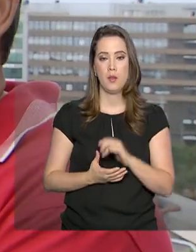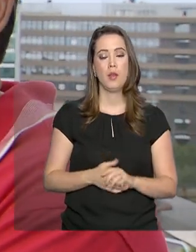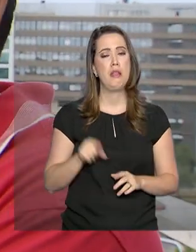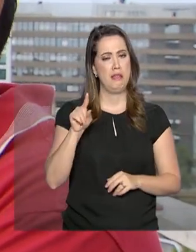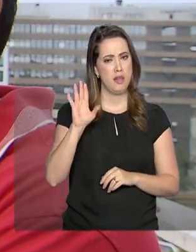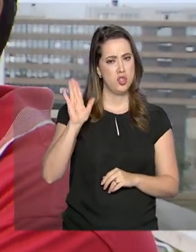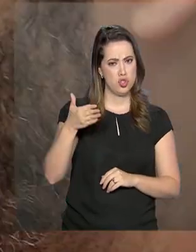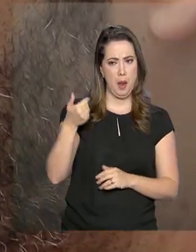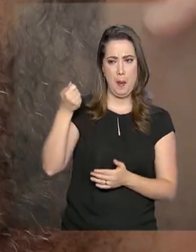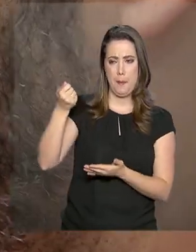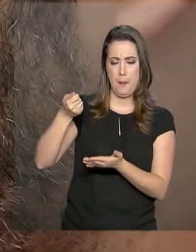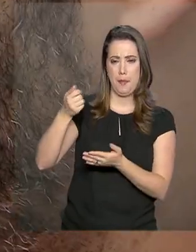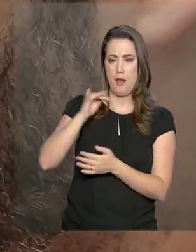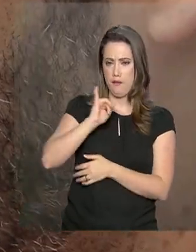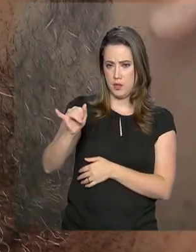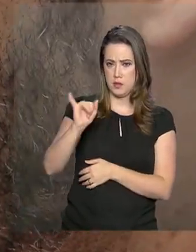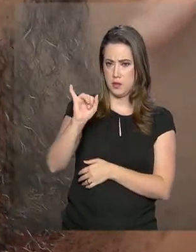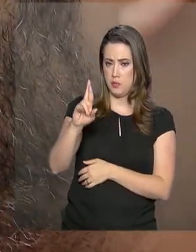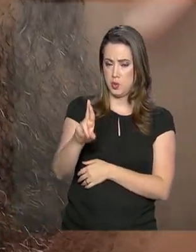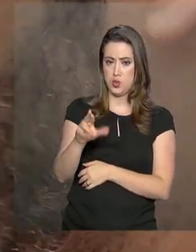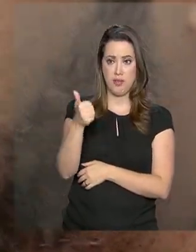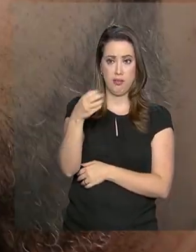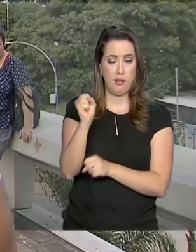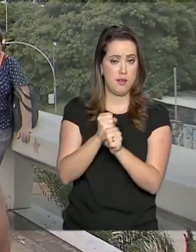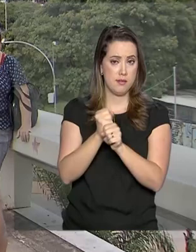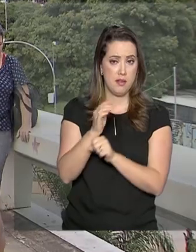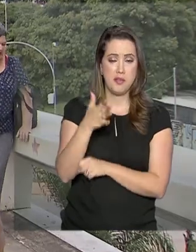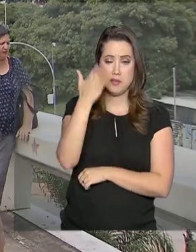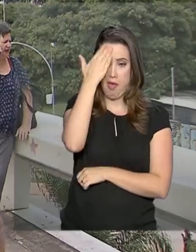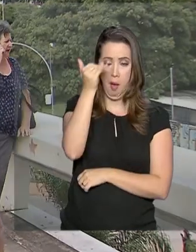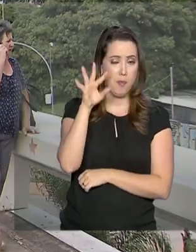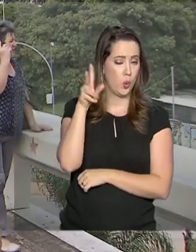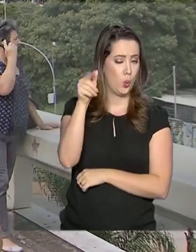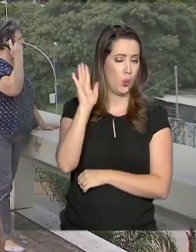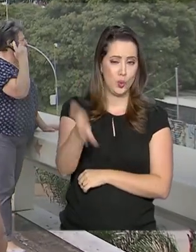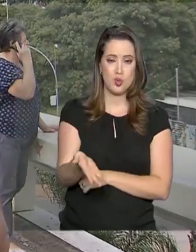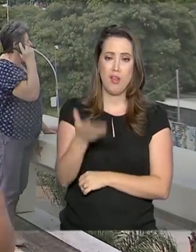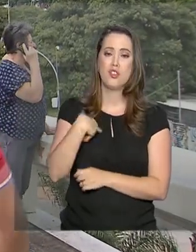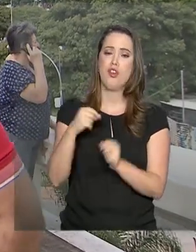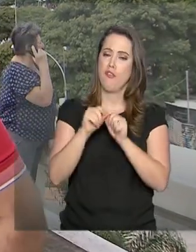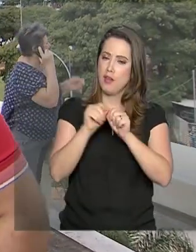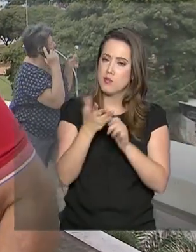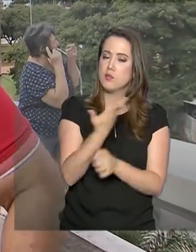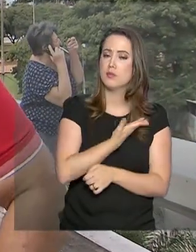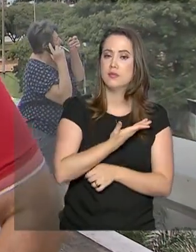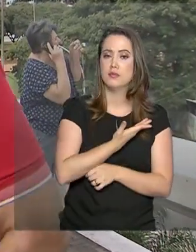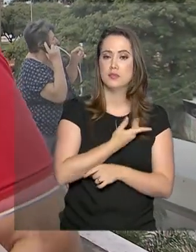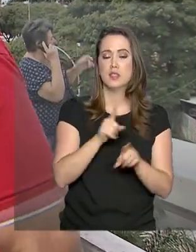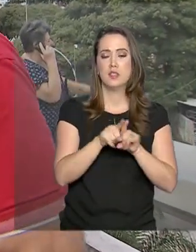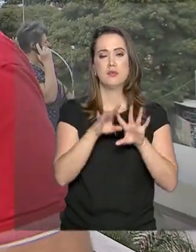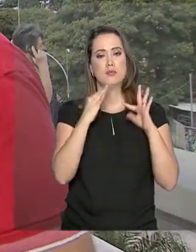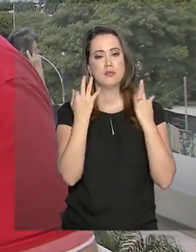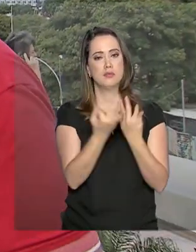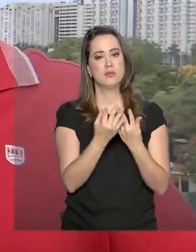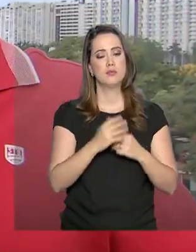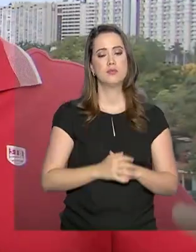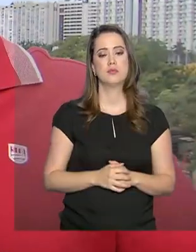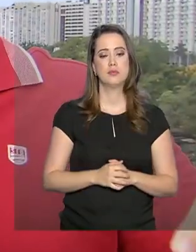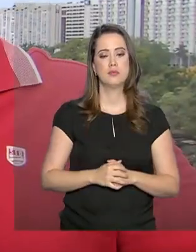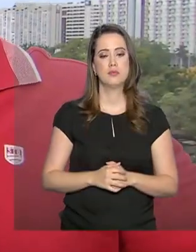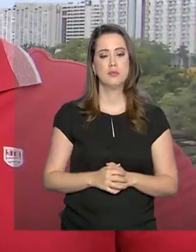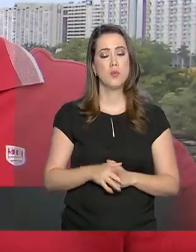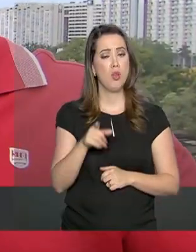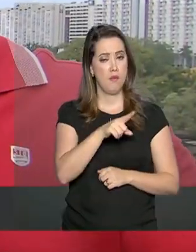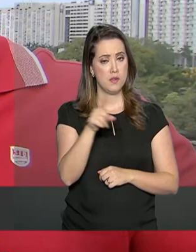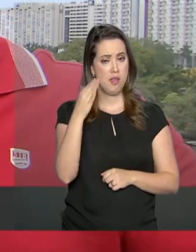renda há 10 anos. Está tão íntimo do assunto que até já faz as declarações de amigos e familiares. Você